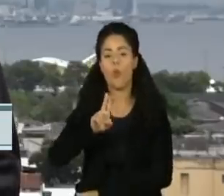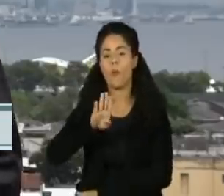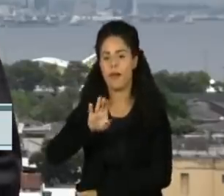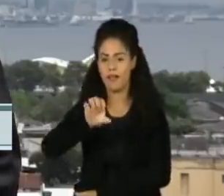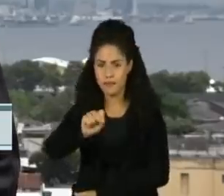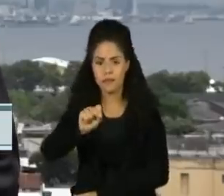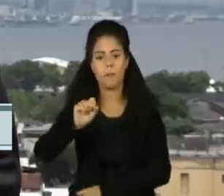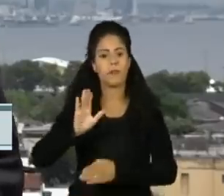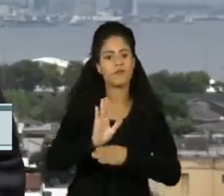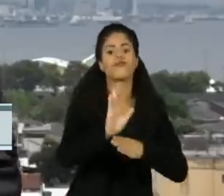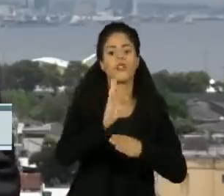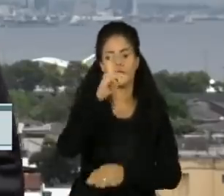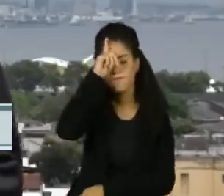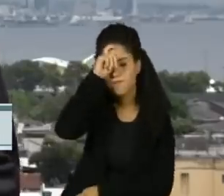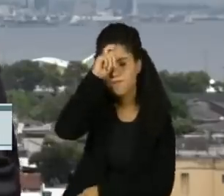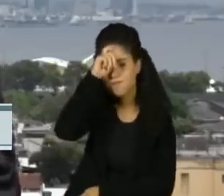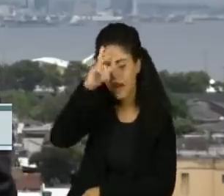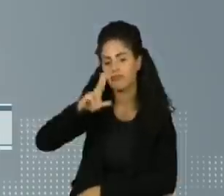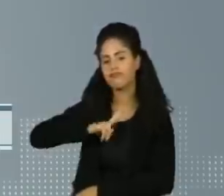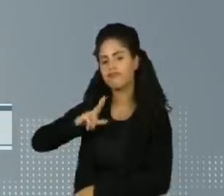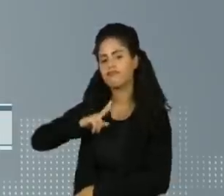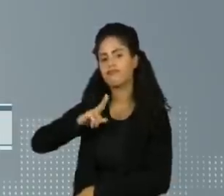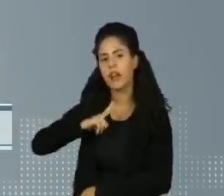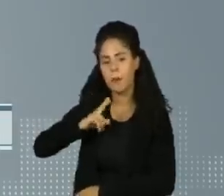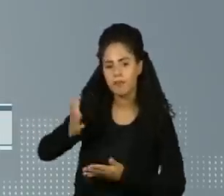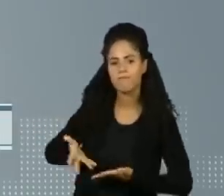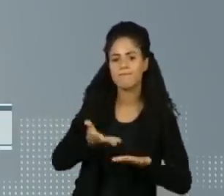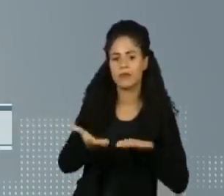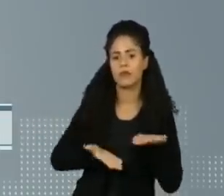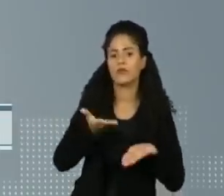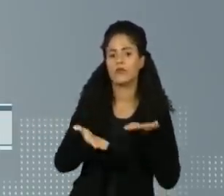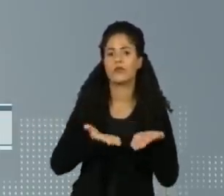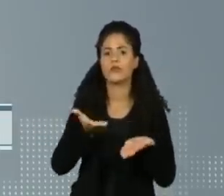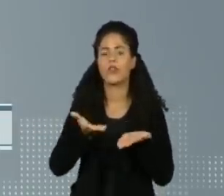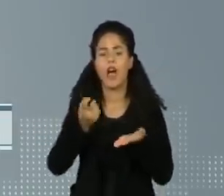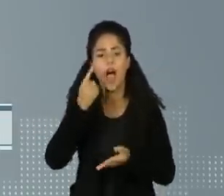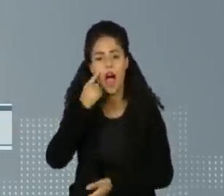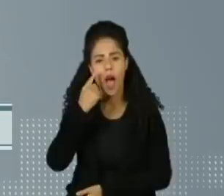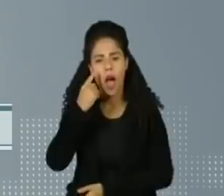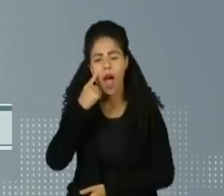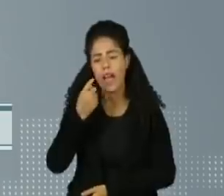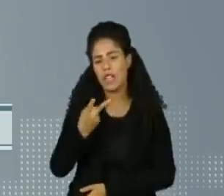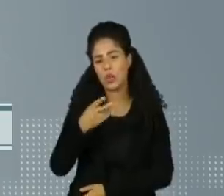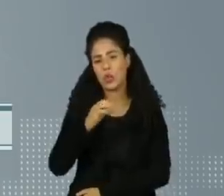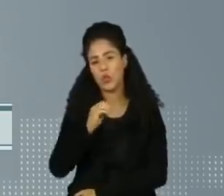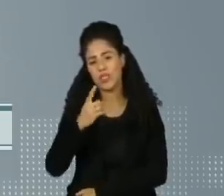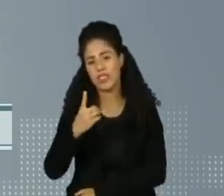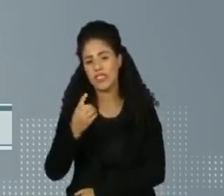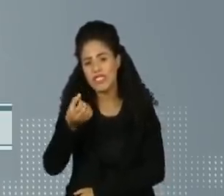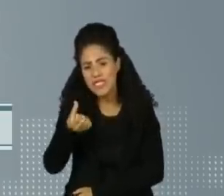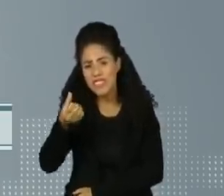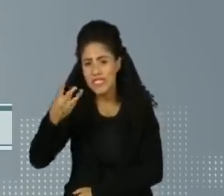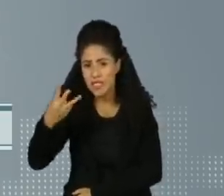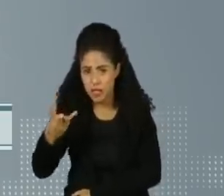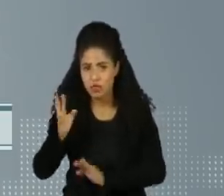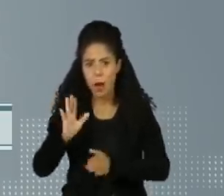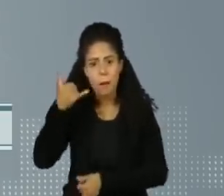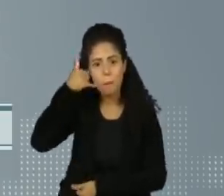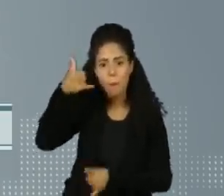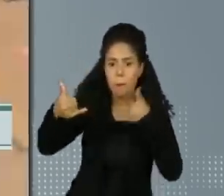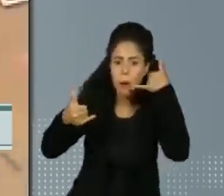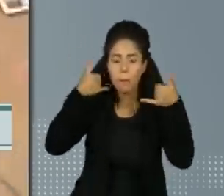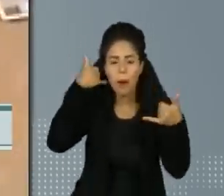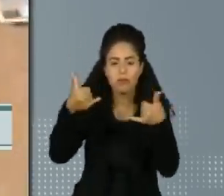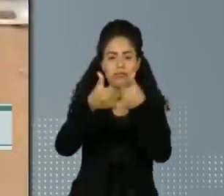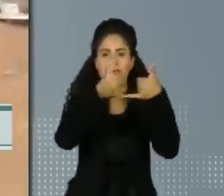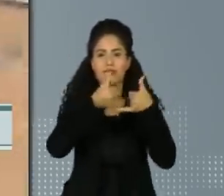e para um hospital particular da região. A defesa civil calcula pelo menos 263 ocorrências em toda a